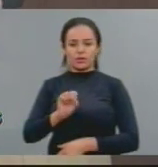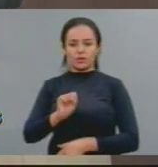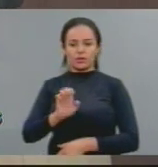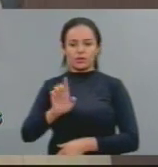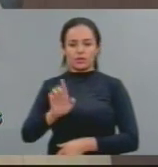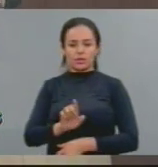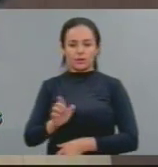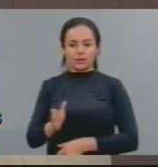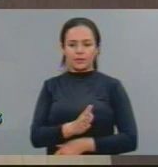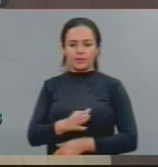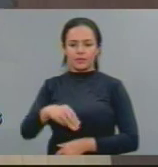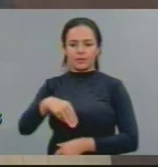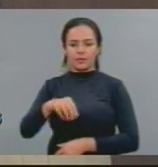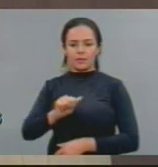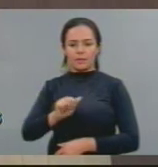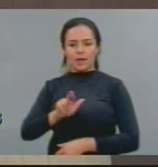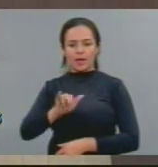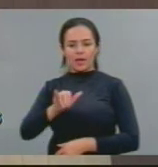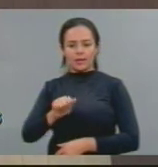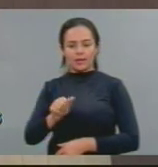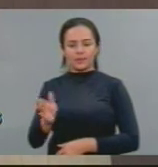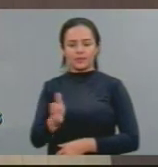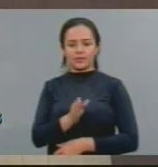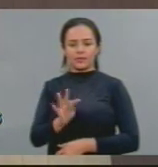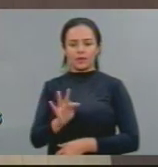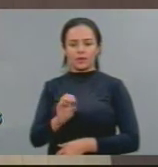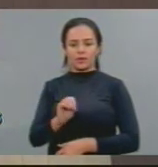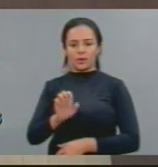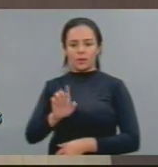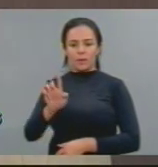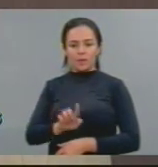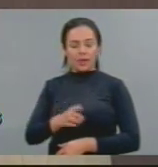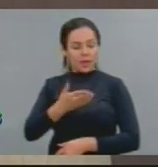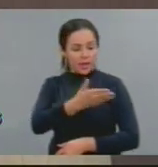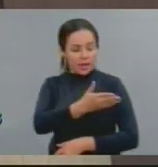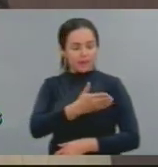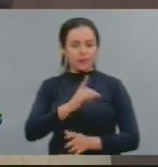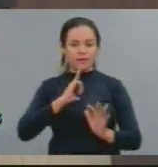Veja, um homem, um agricultor, um agricultor familiar,